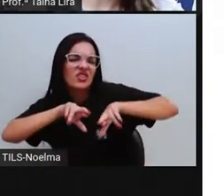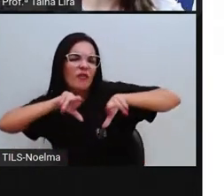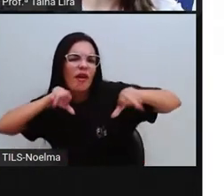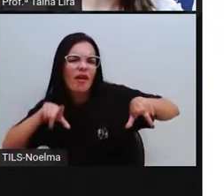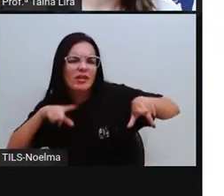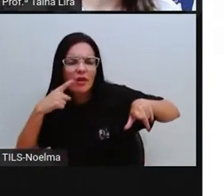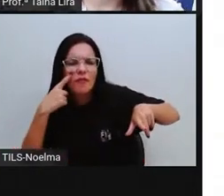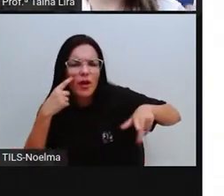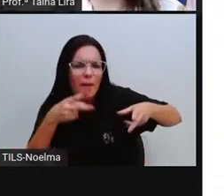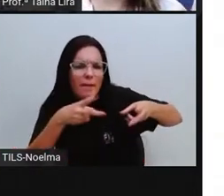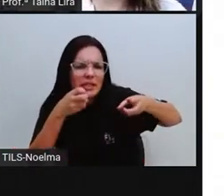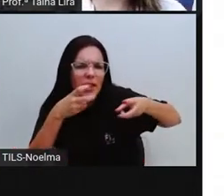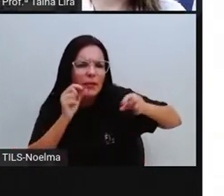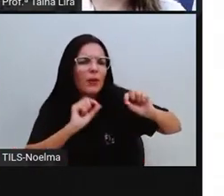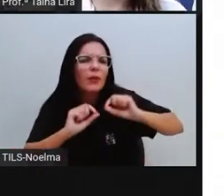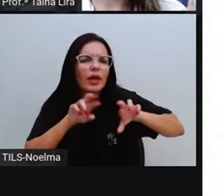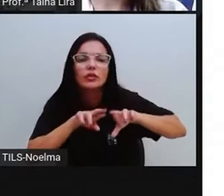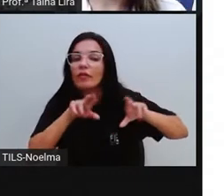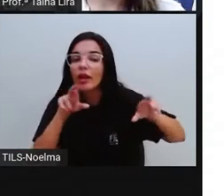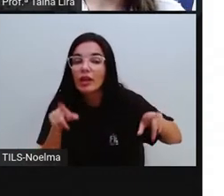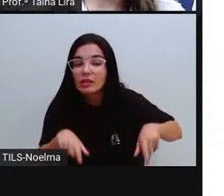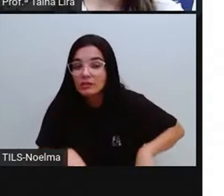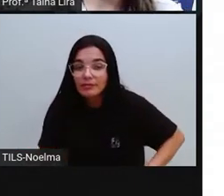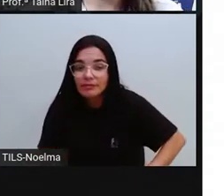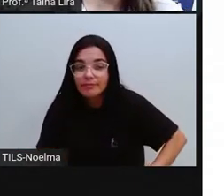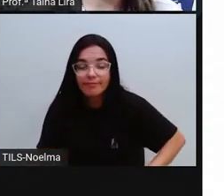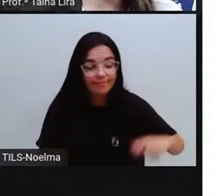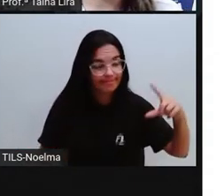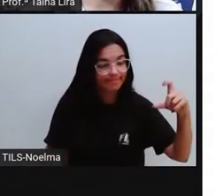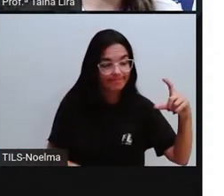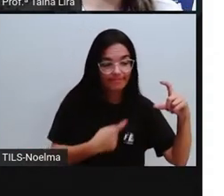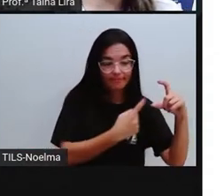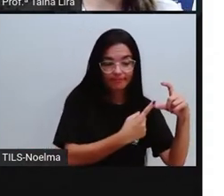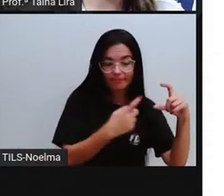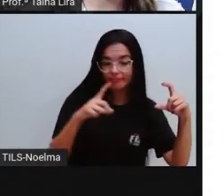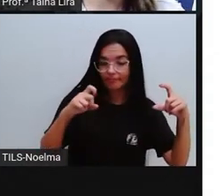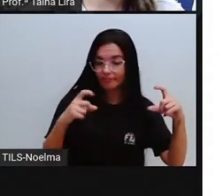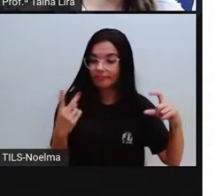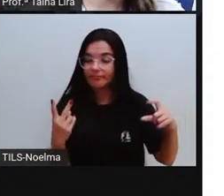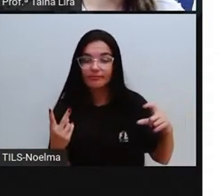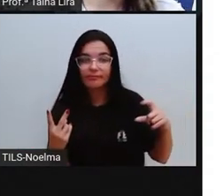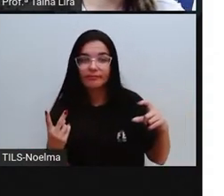que vocês conseguem perceber de diferente aí, entre uma imagem e outra?